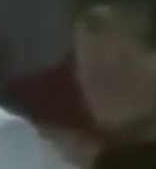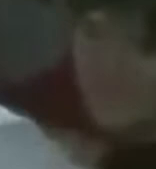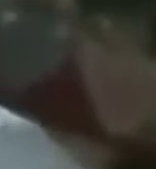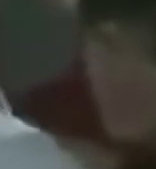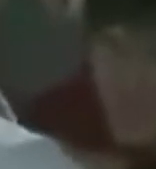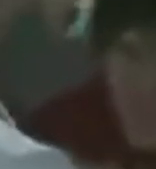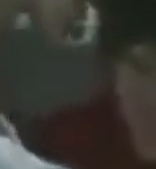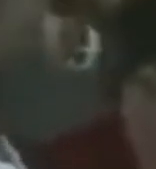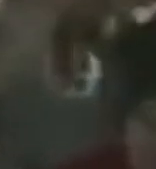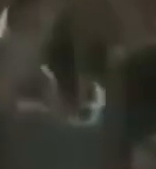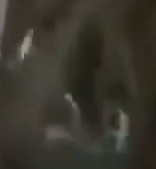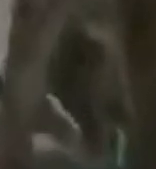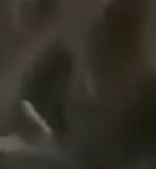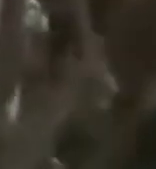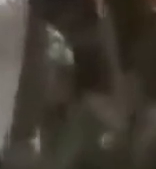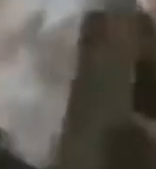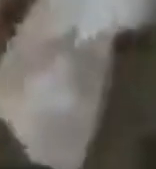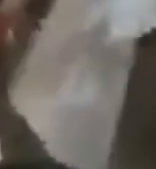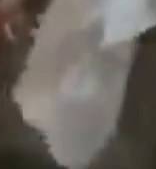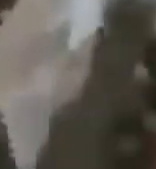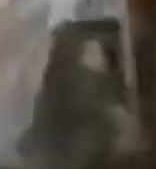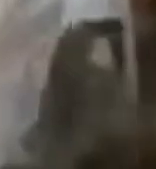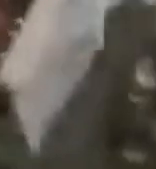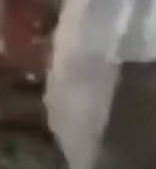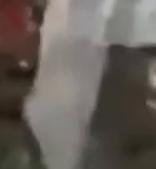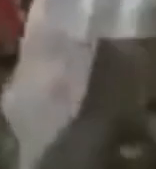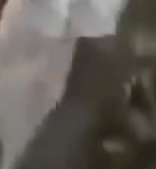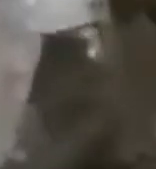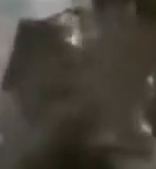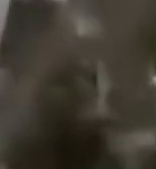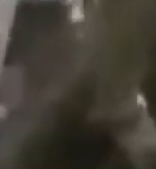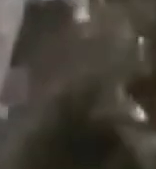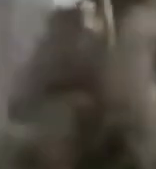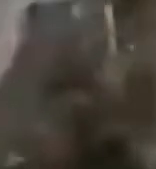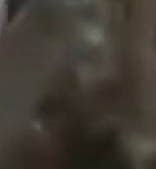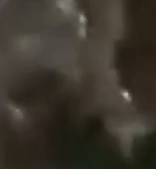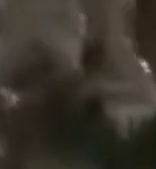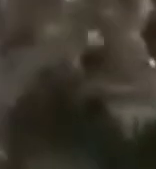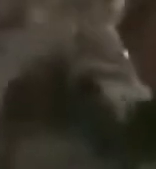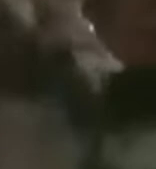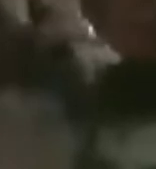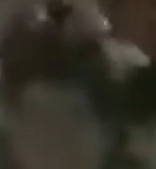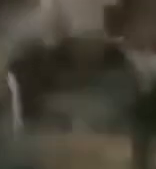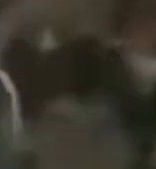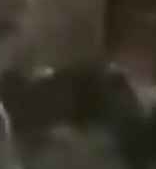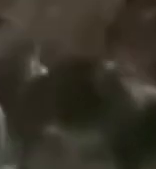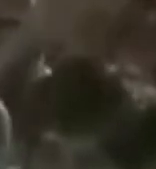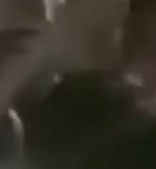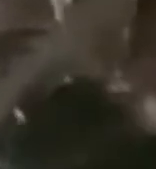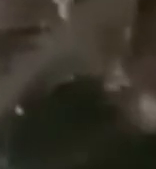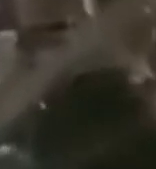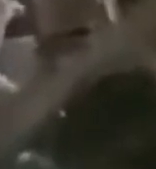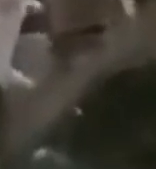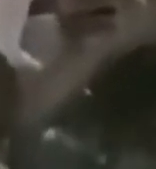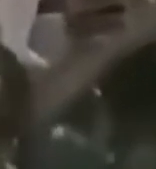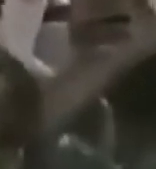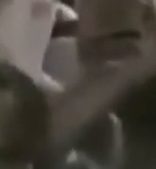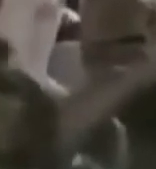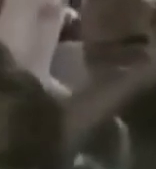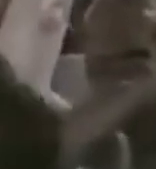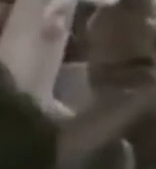Celso Zucchi tornou-se o primeiro prefeito reeleito da história de Gaspar, ao vencer a eleição com 16